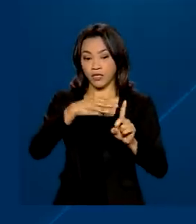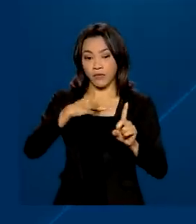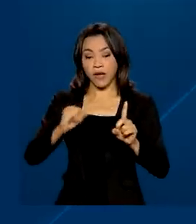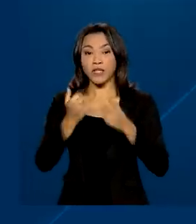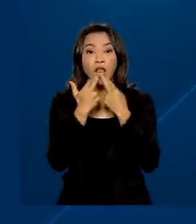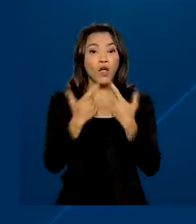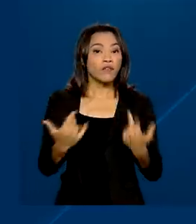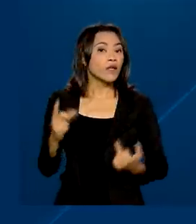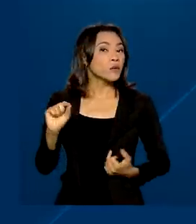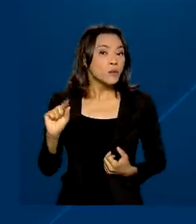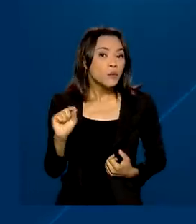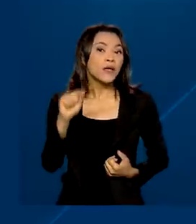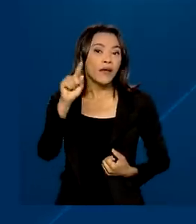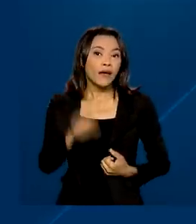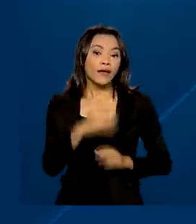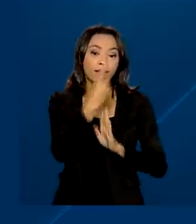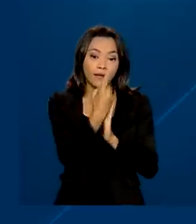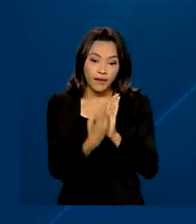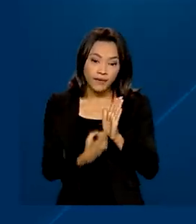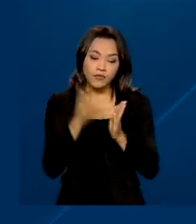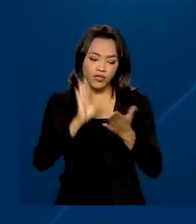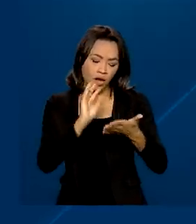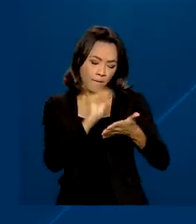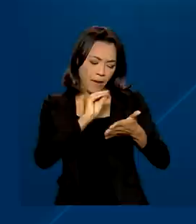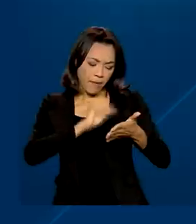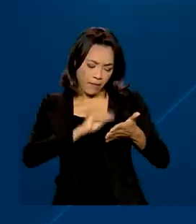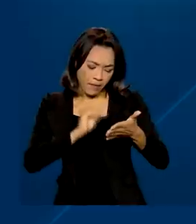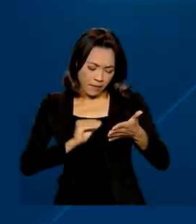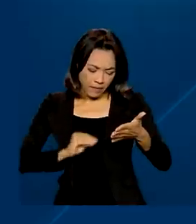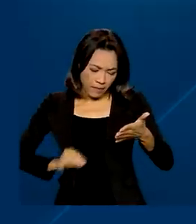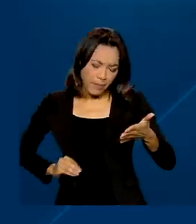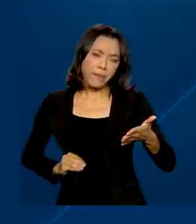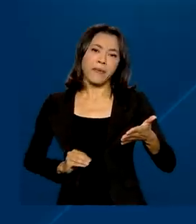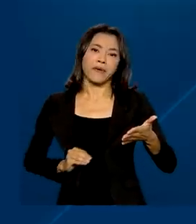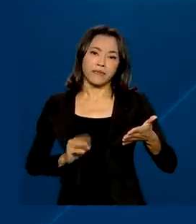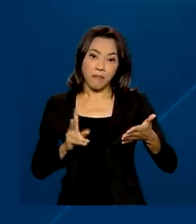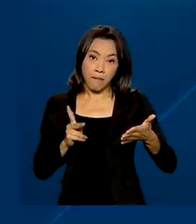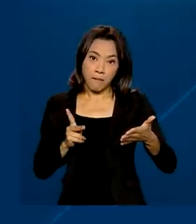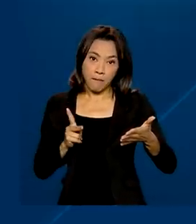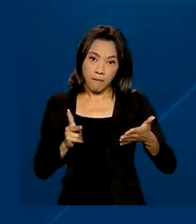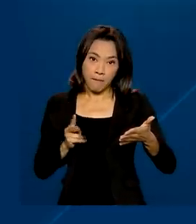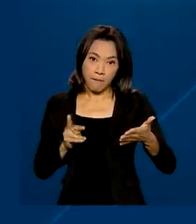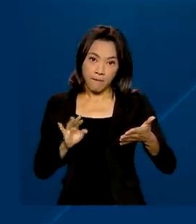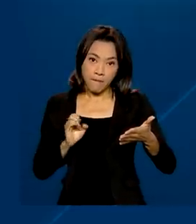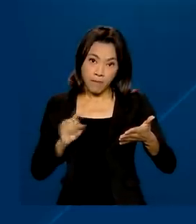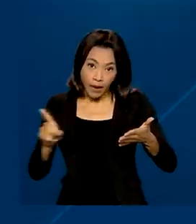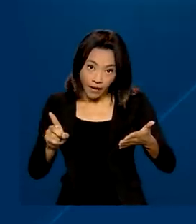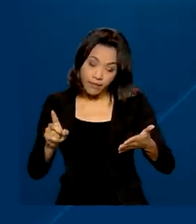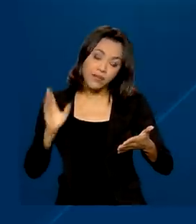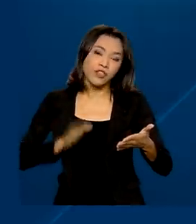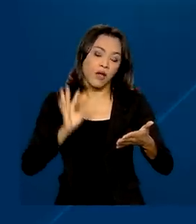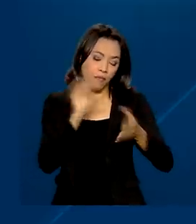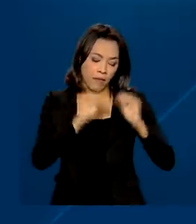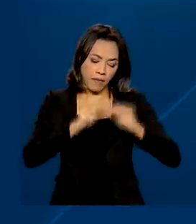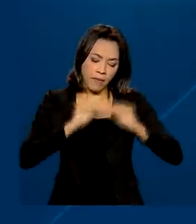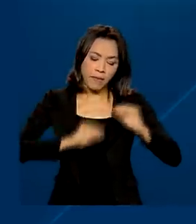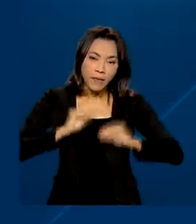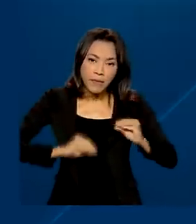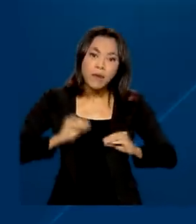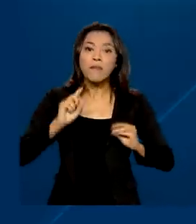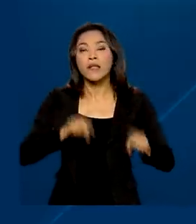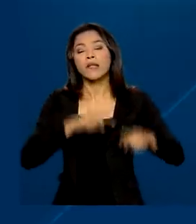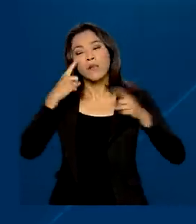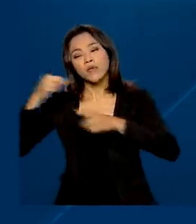que será liberada a declaração pré-preenchida em larga escala, com informações do próprio contribuinte para